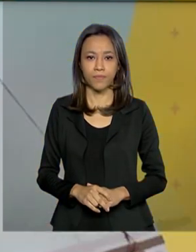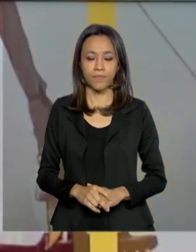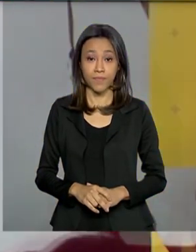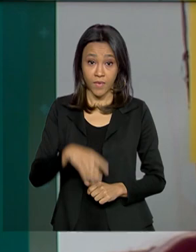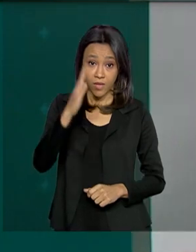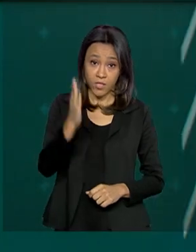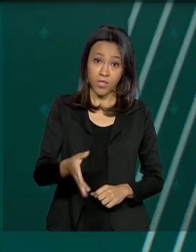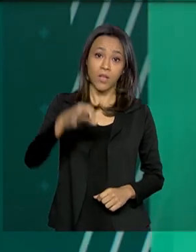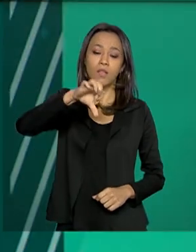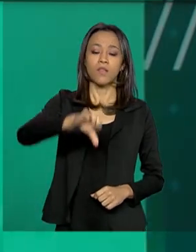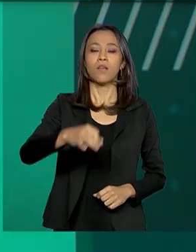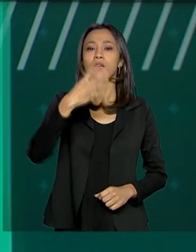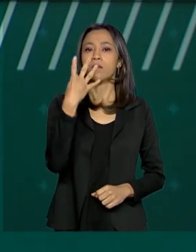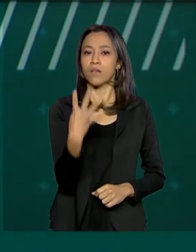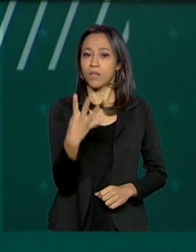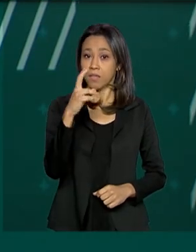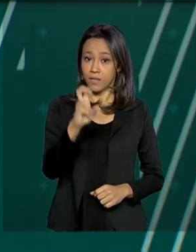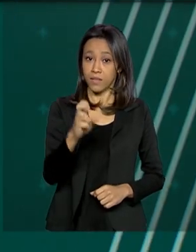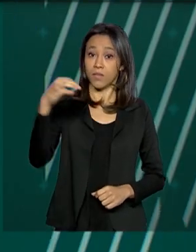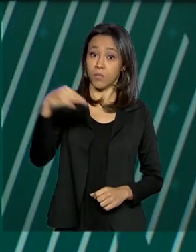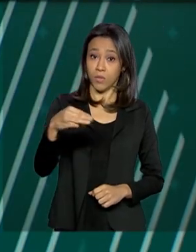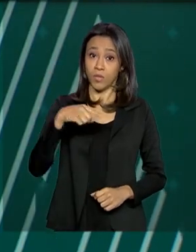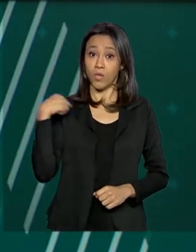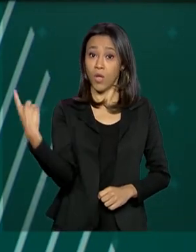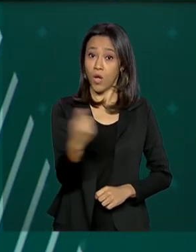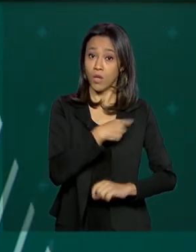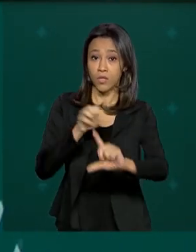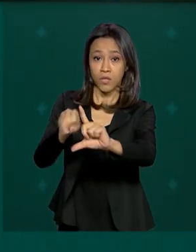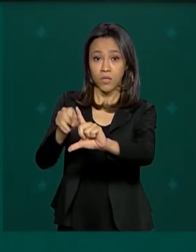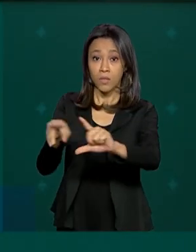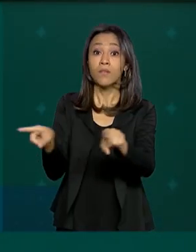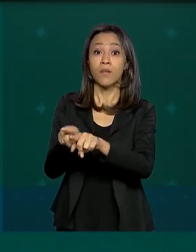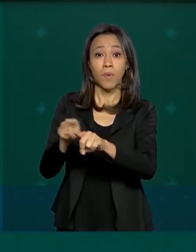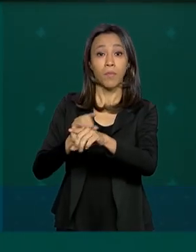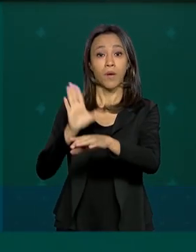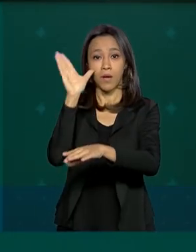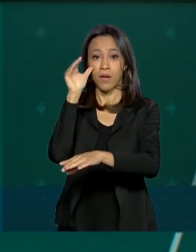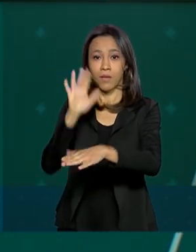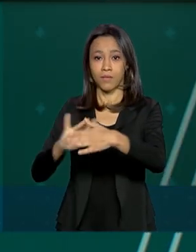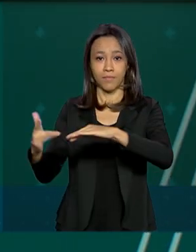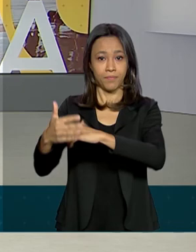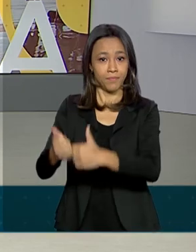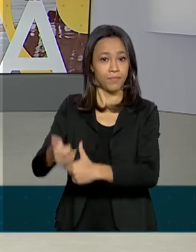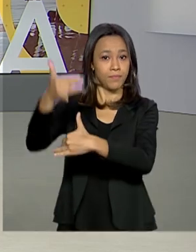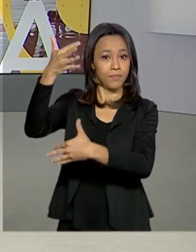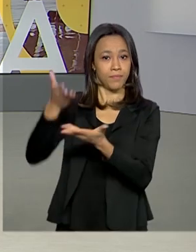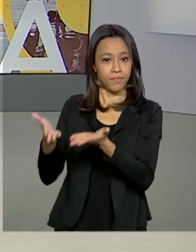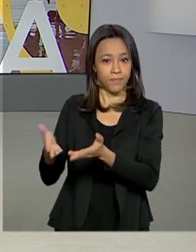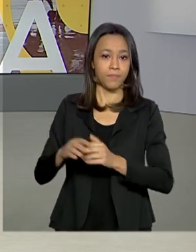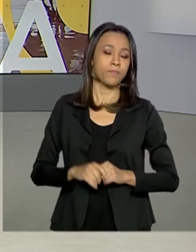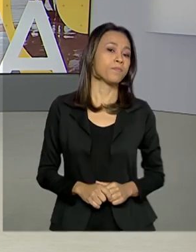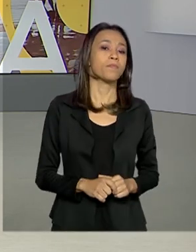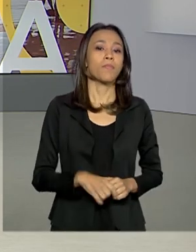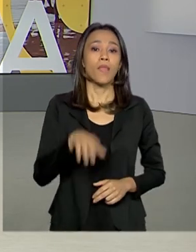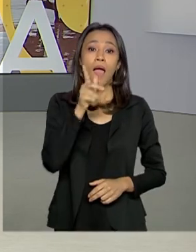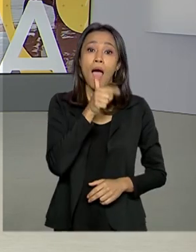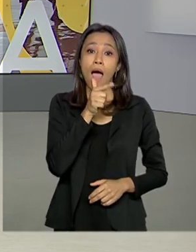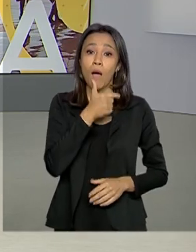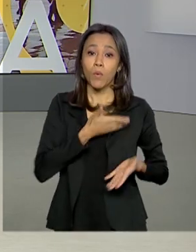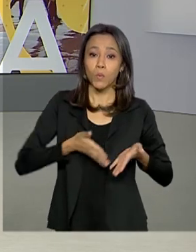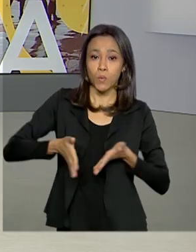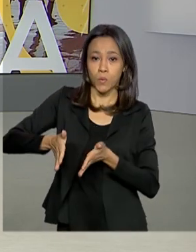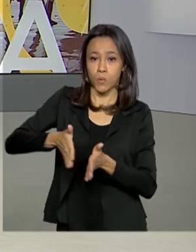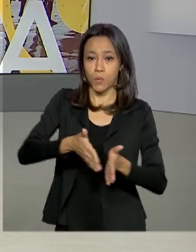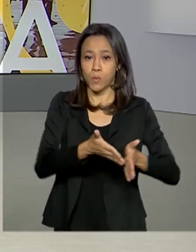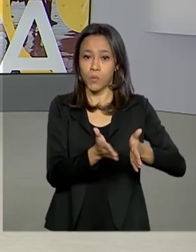São 9 horas e 45 minutos, nós estamos ao vivo também pelas redes sociais. As águas do Eixo